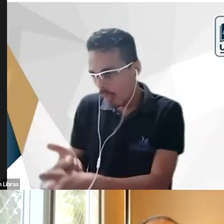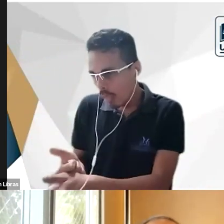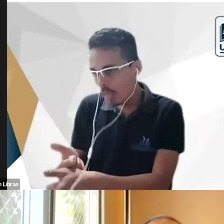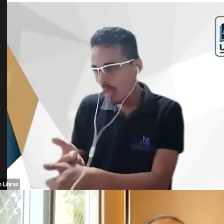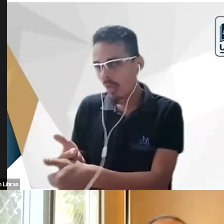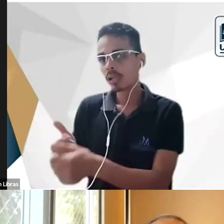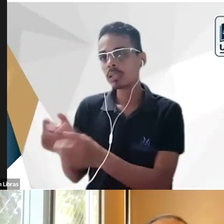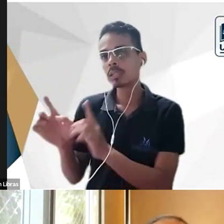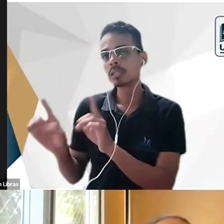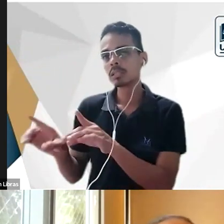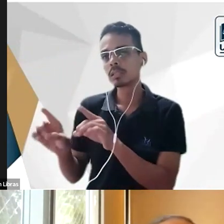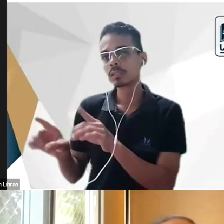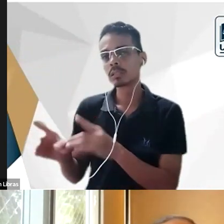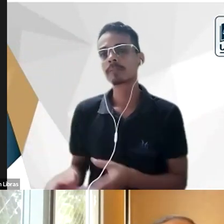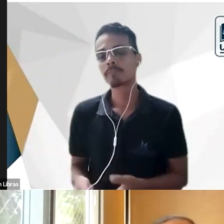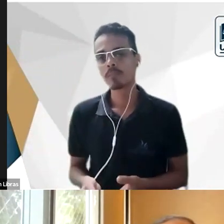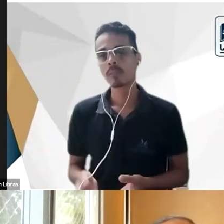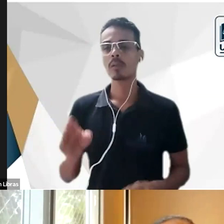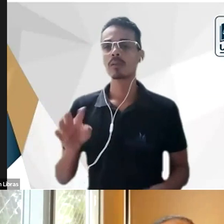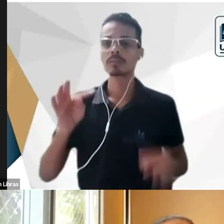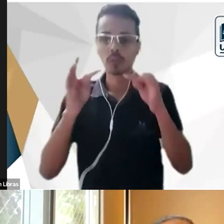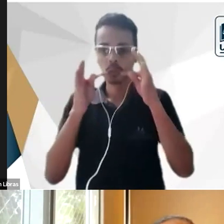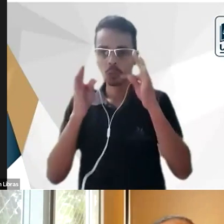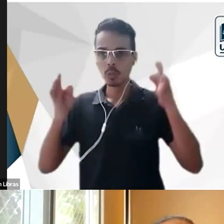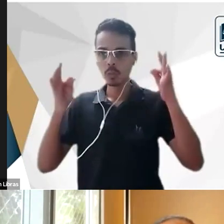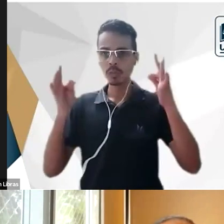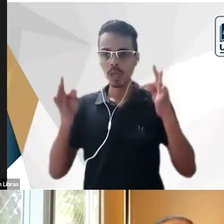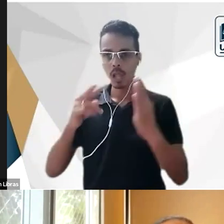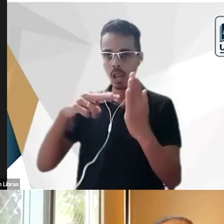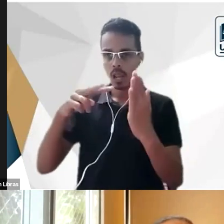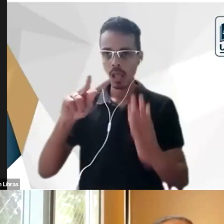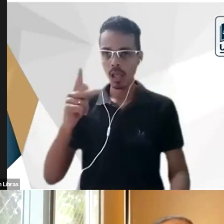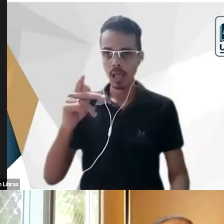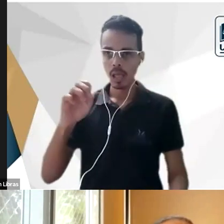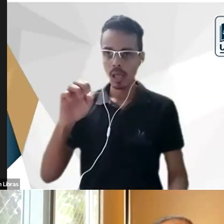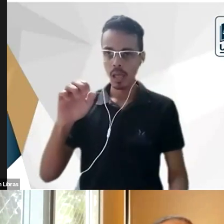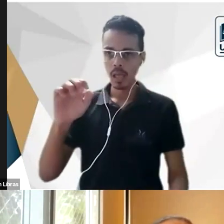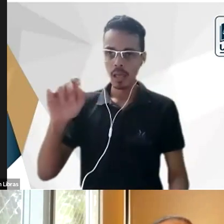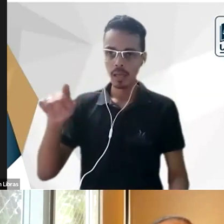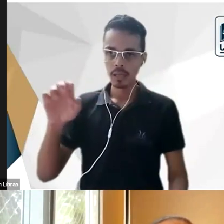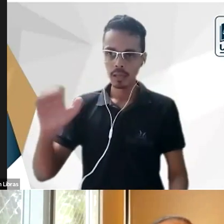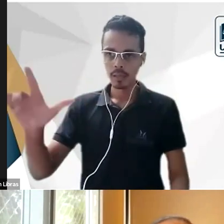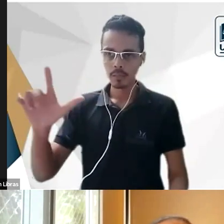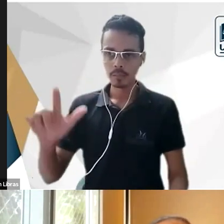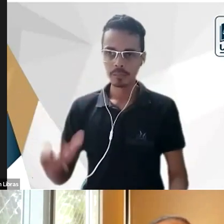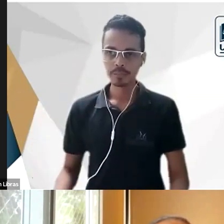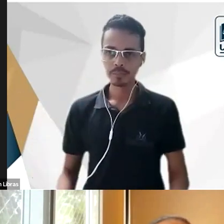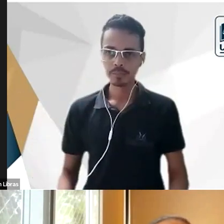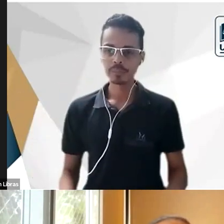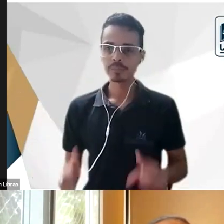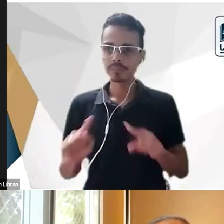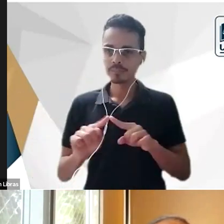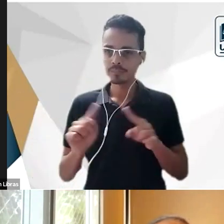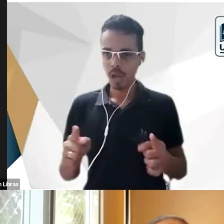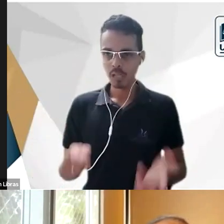Ricardo Bormann Tobias vai ser um leitor de Hickel mas ele não vai ser um